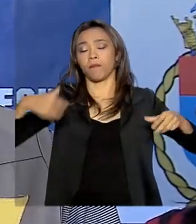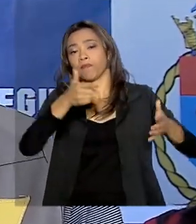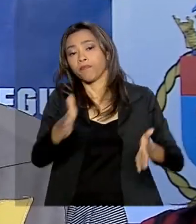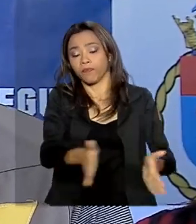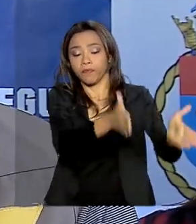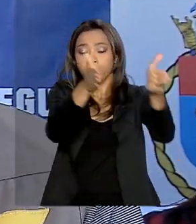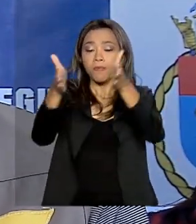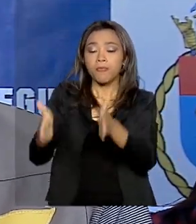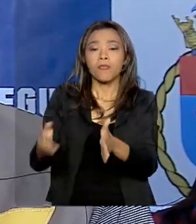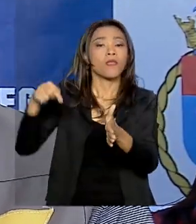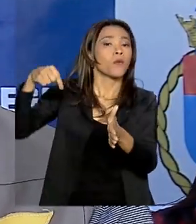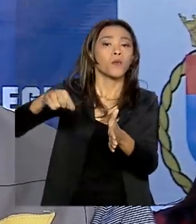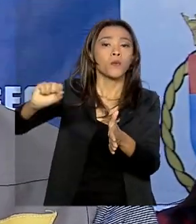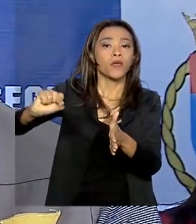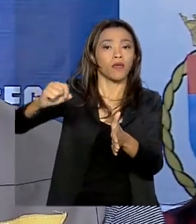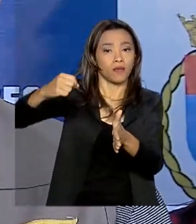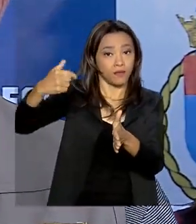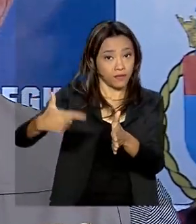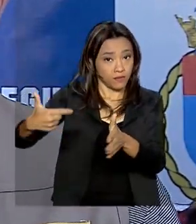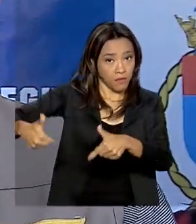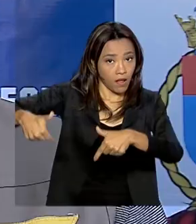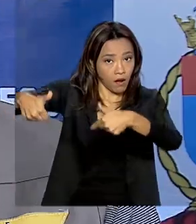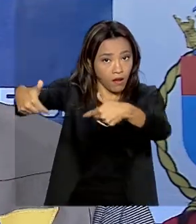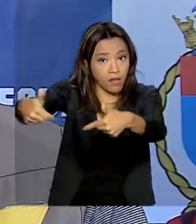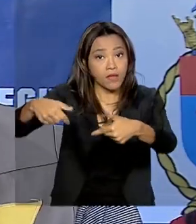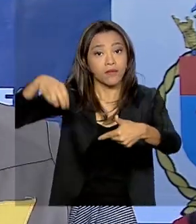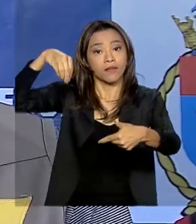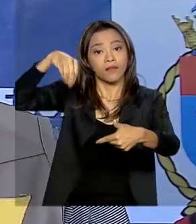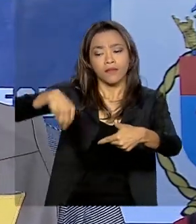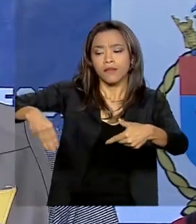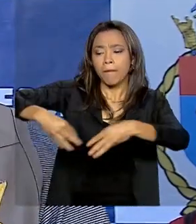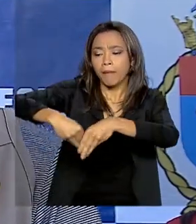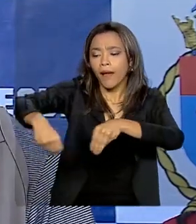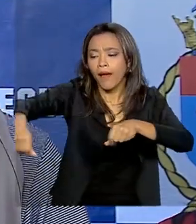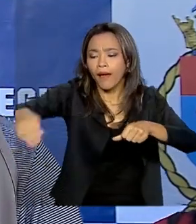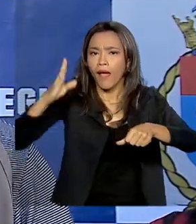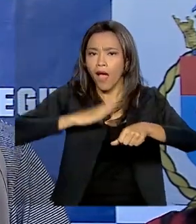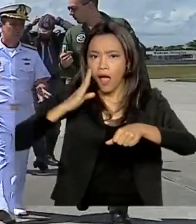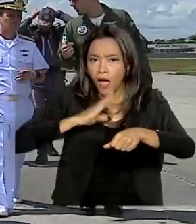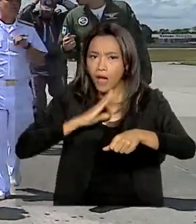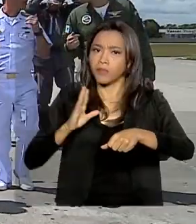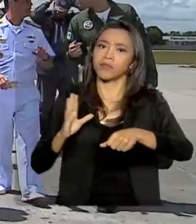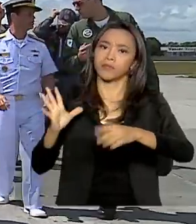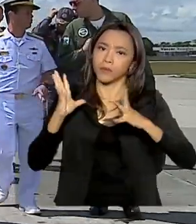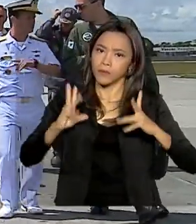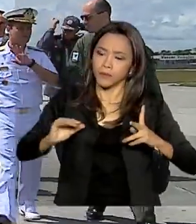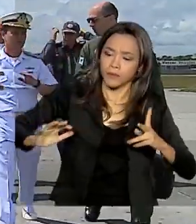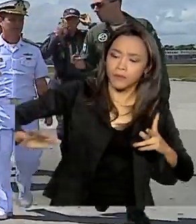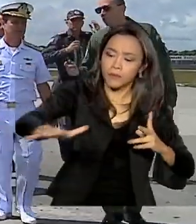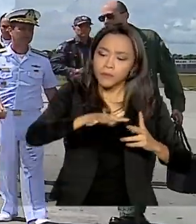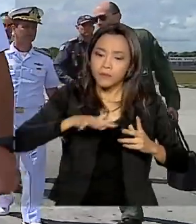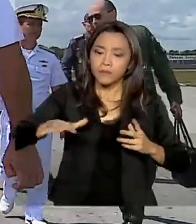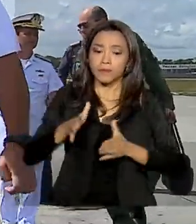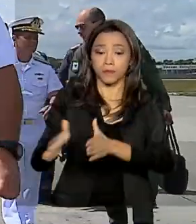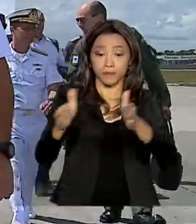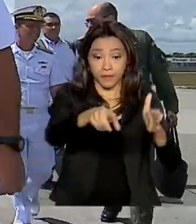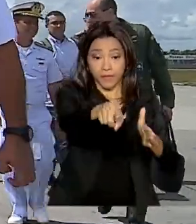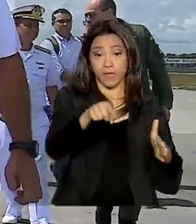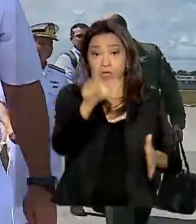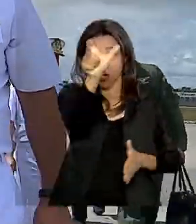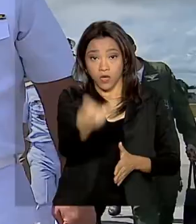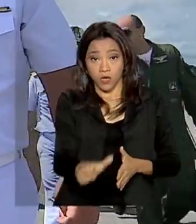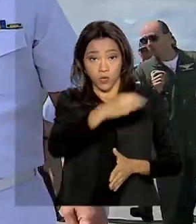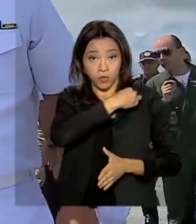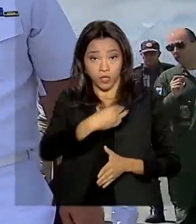controle de danos, seria nas paraias uma atuação rápida e precisa. De Abrólios, o ministro seguiu para a